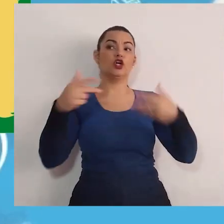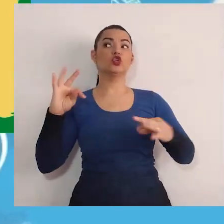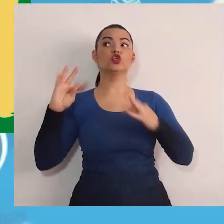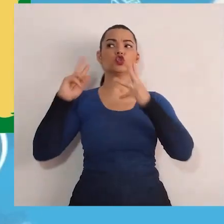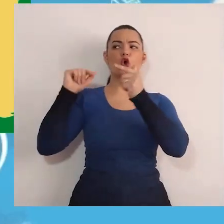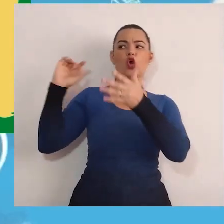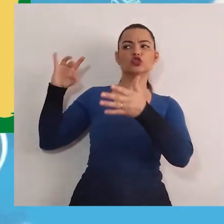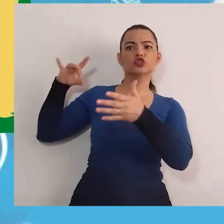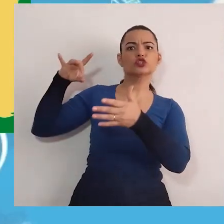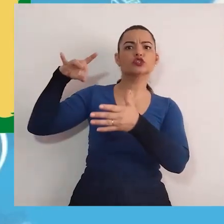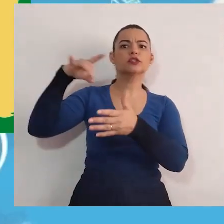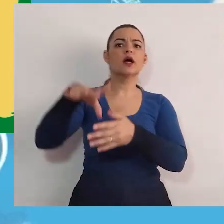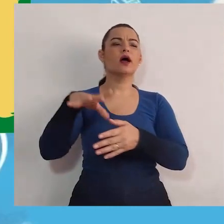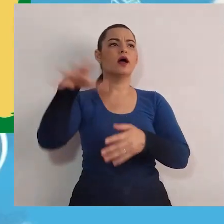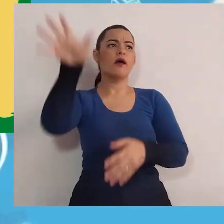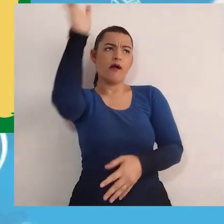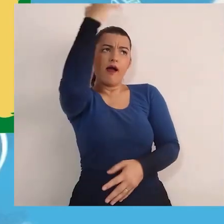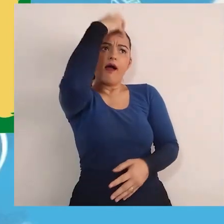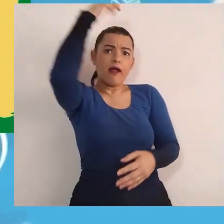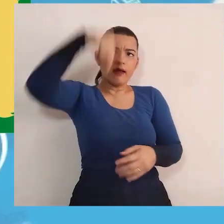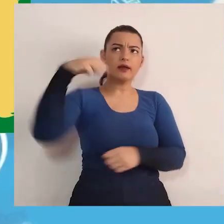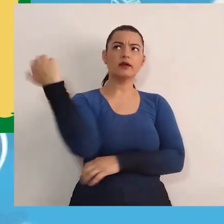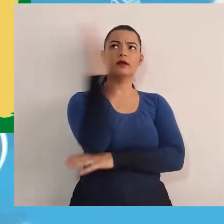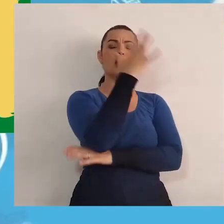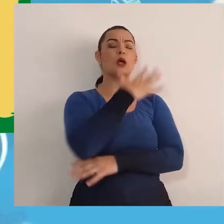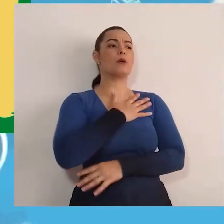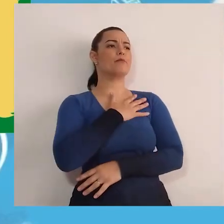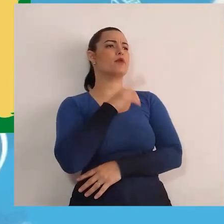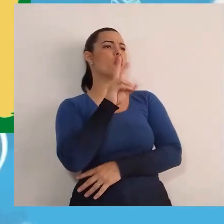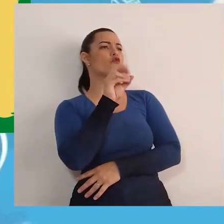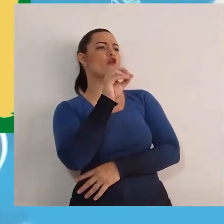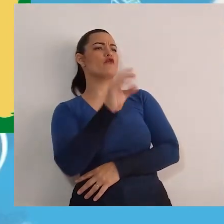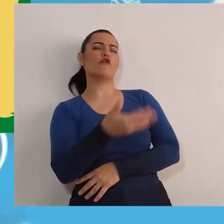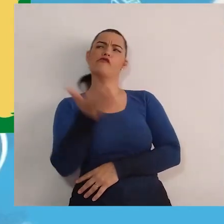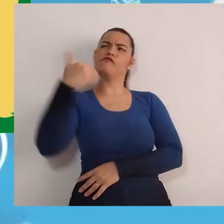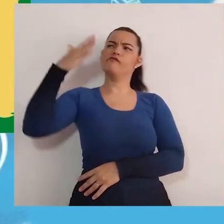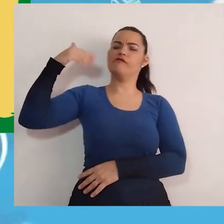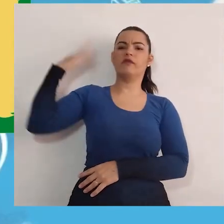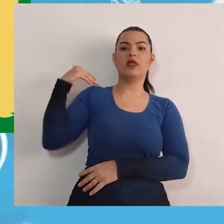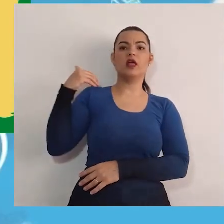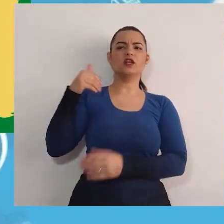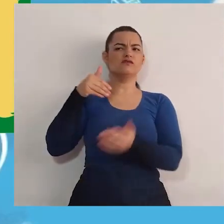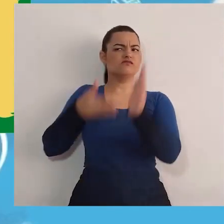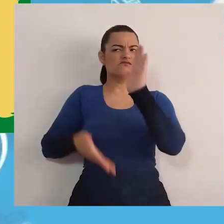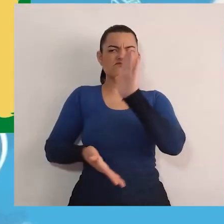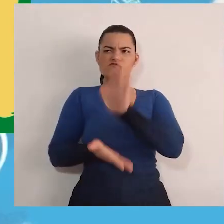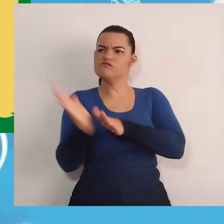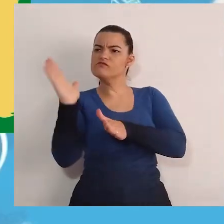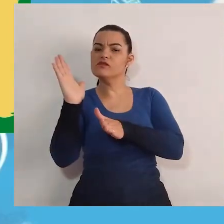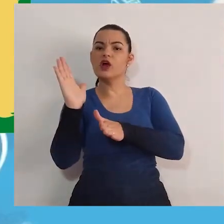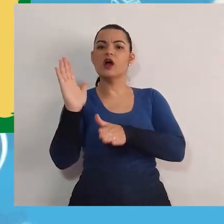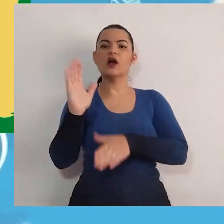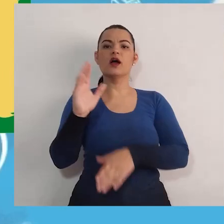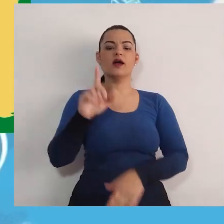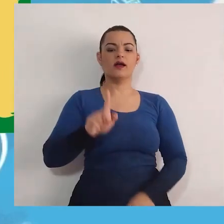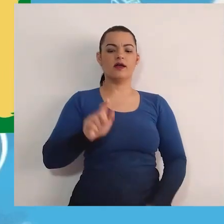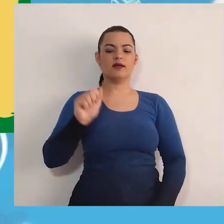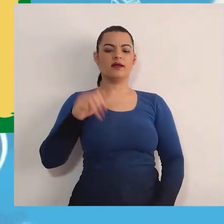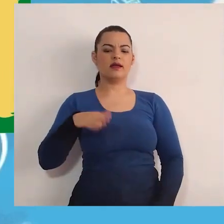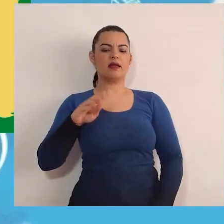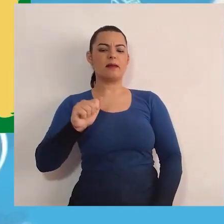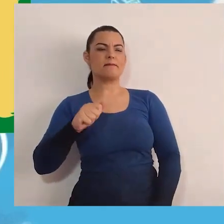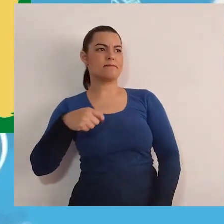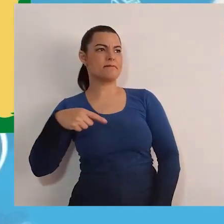reis da floresta. Foi o meu querido tataravô Que expulsou os fedidos gambás Para que os